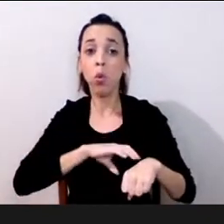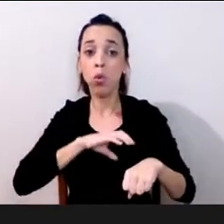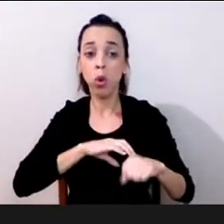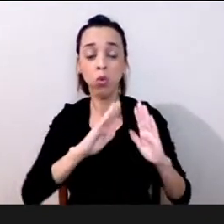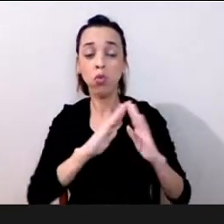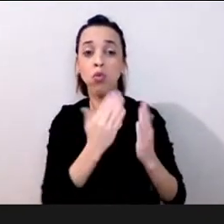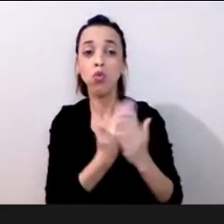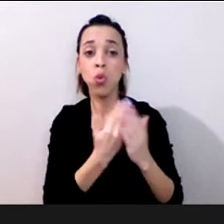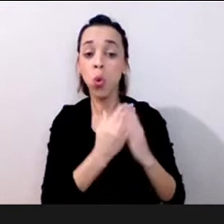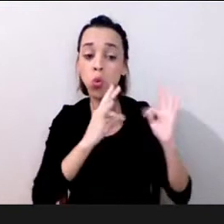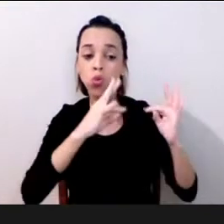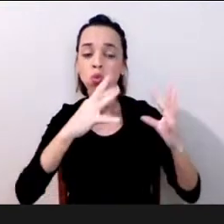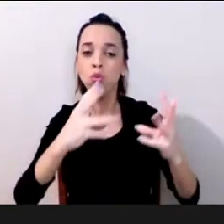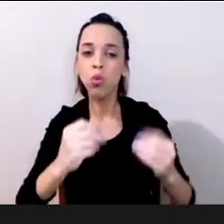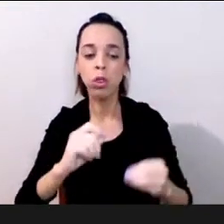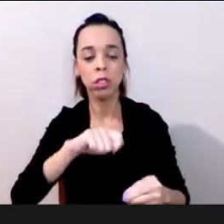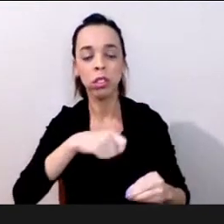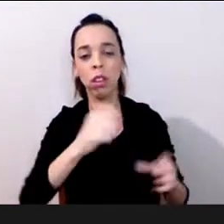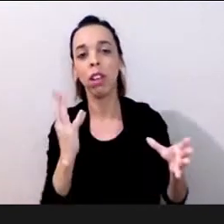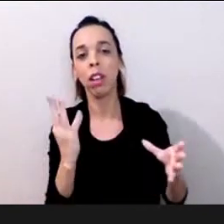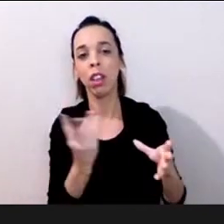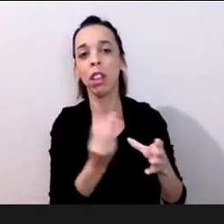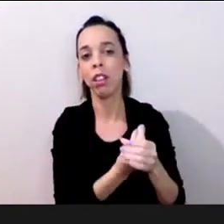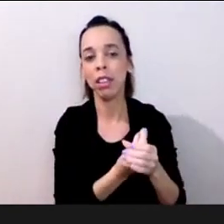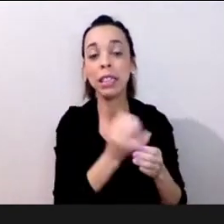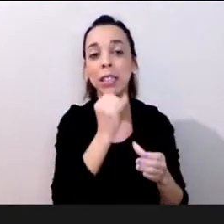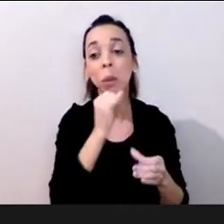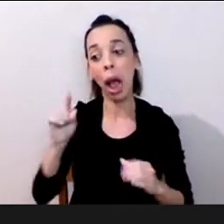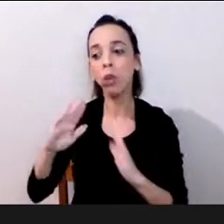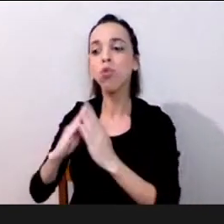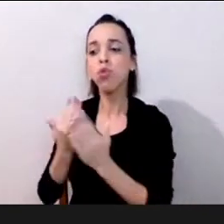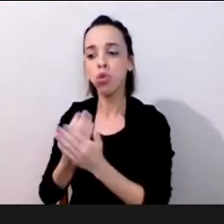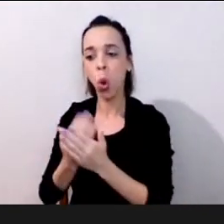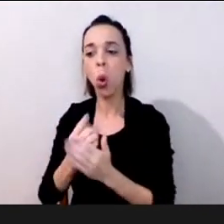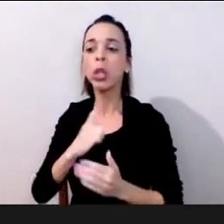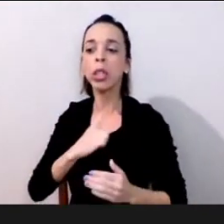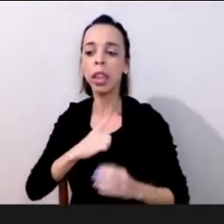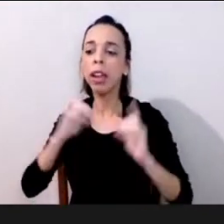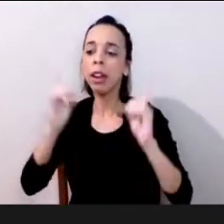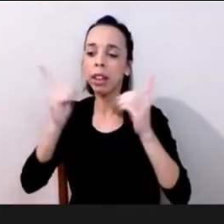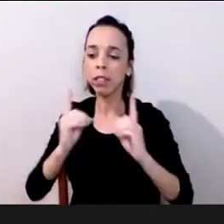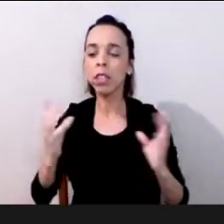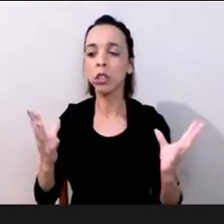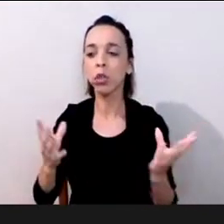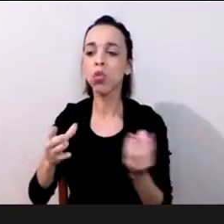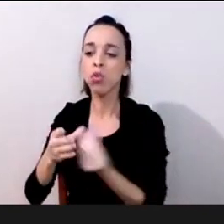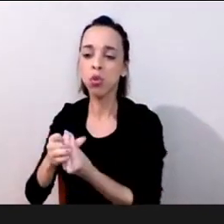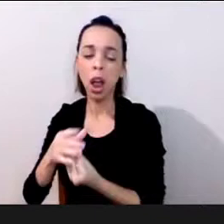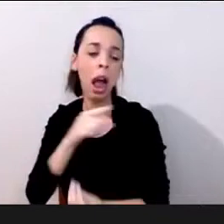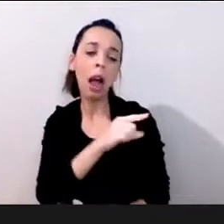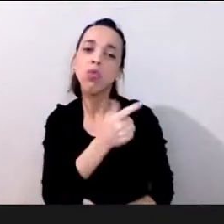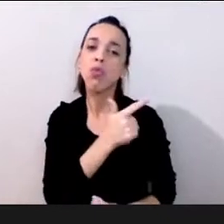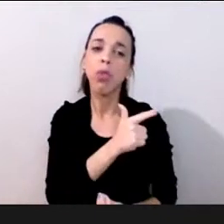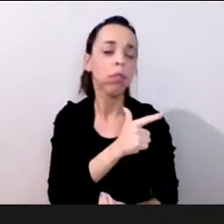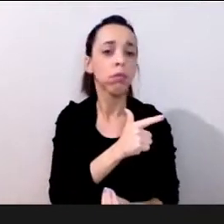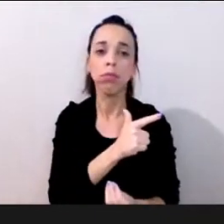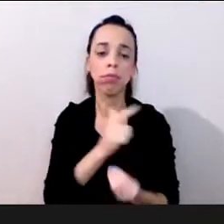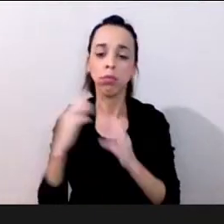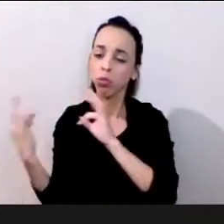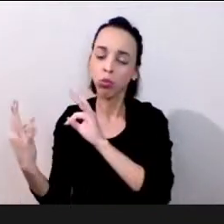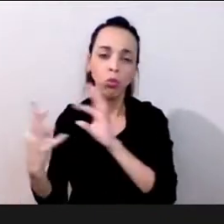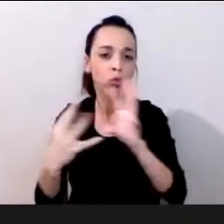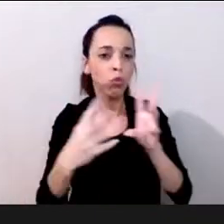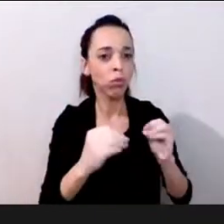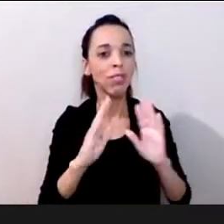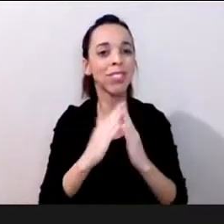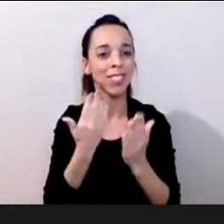há escolas de inclusão e escolas de não inclusão todas as escolas são de inclusão da mesma maneira que todos os professores são